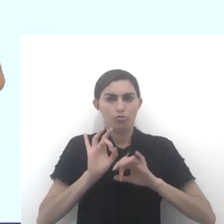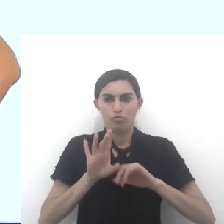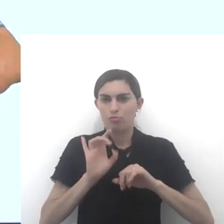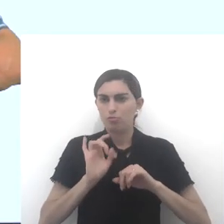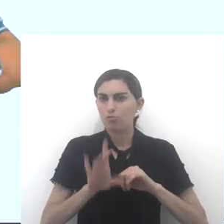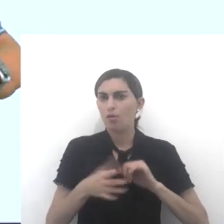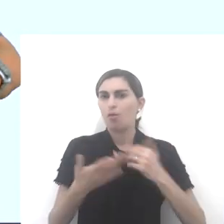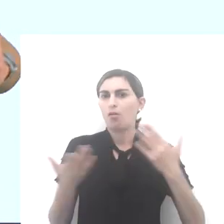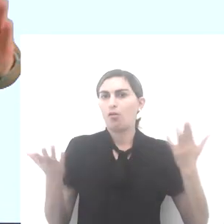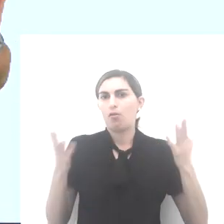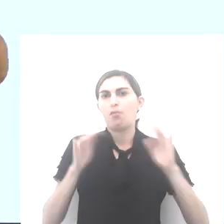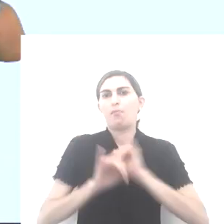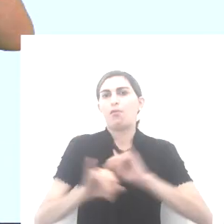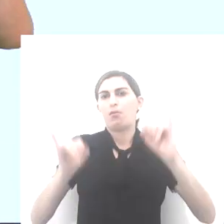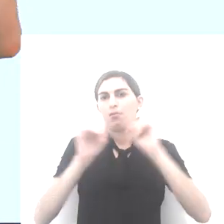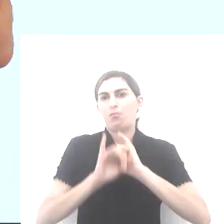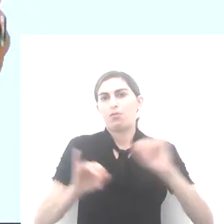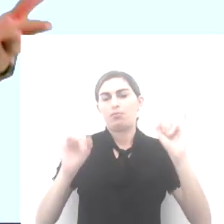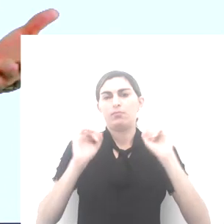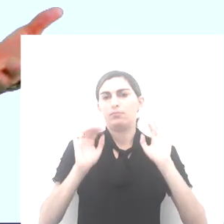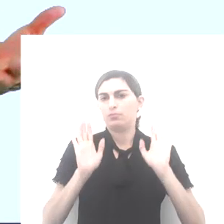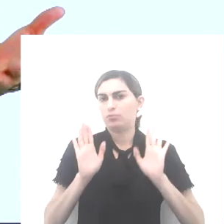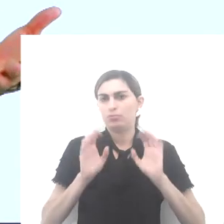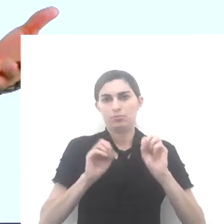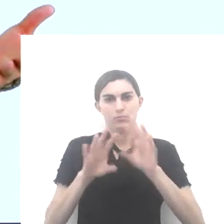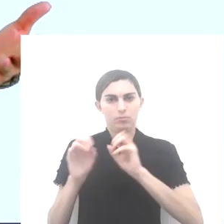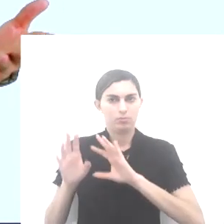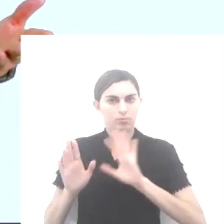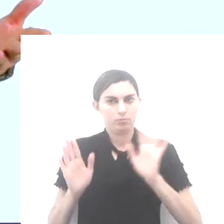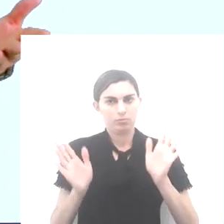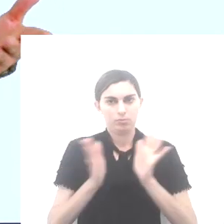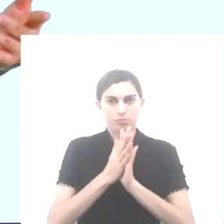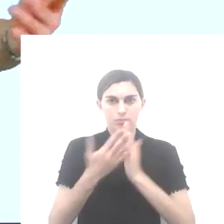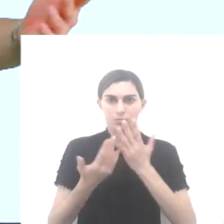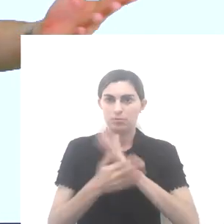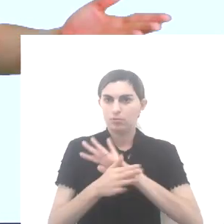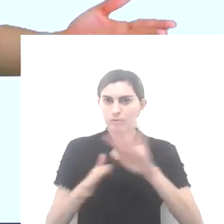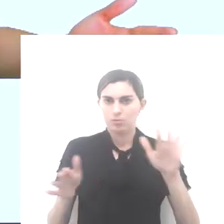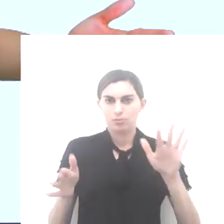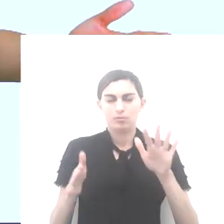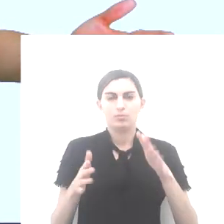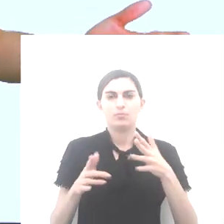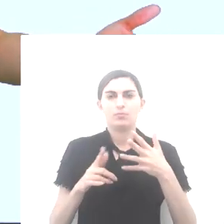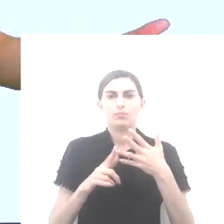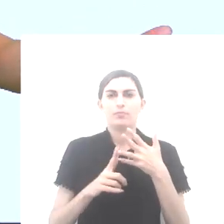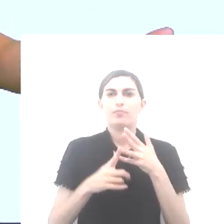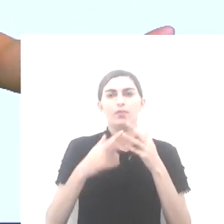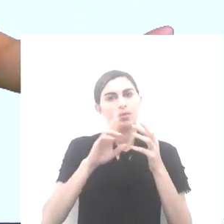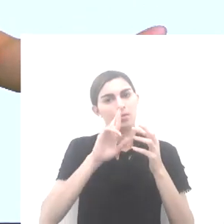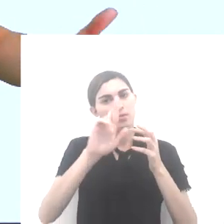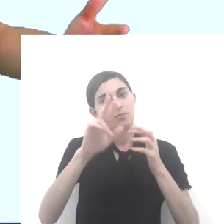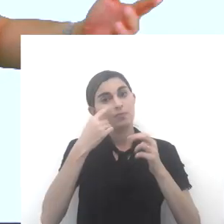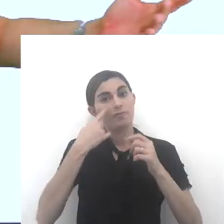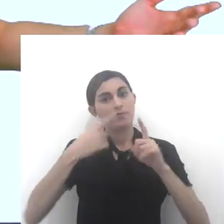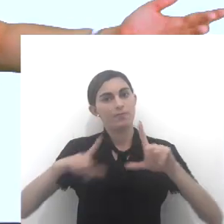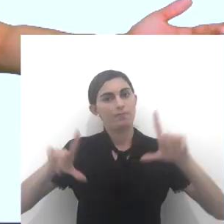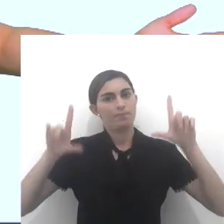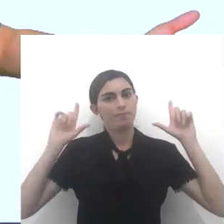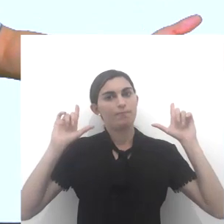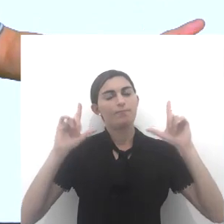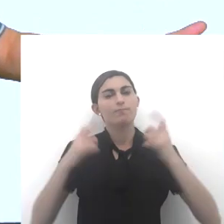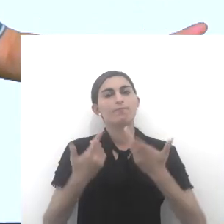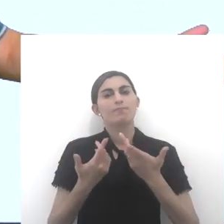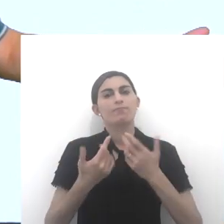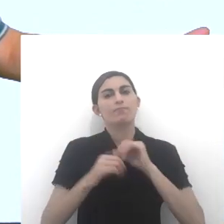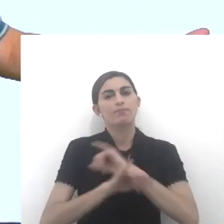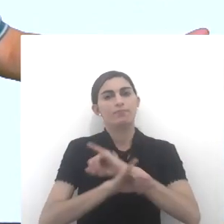Ou só essa questão de pregar a palavra? Já trago para vocês uma resposta, vejam as figuras